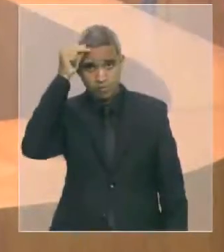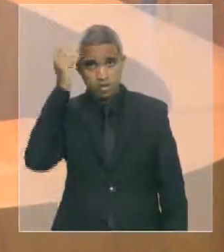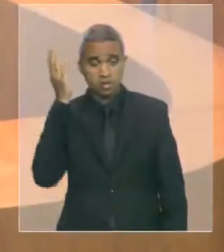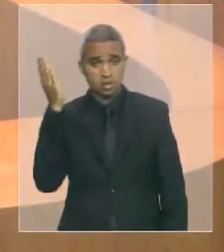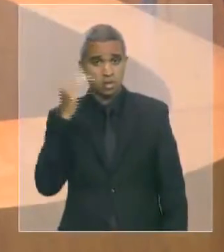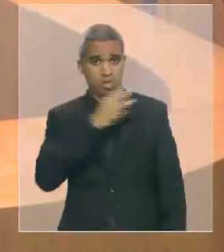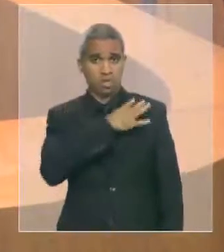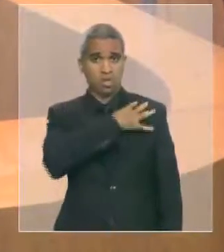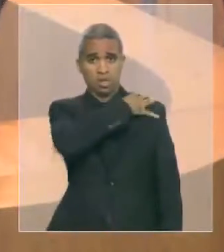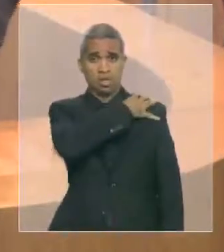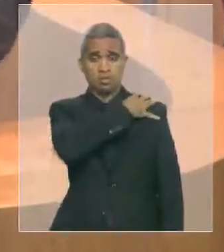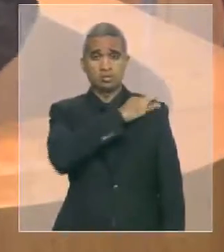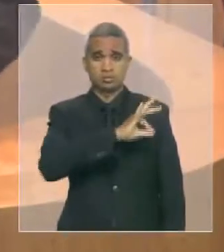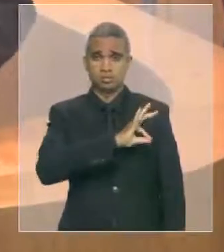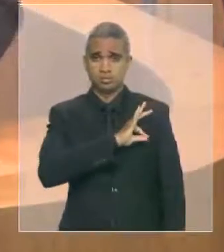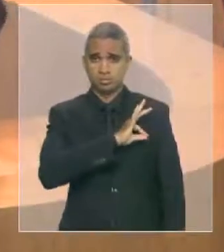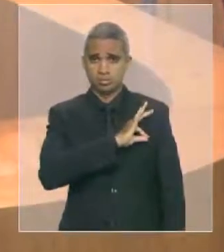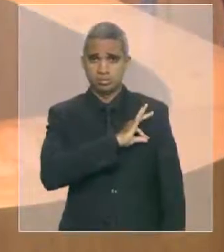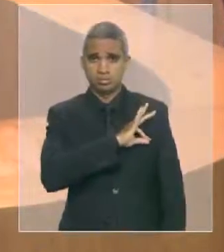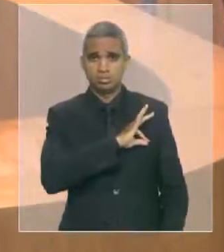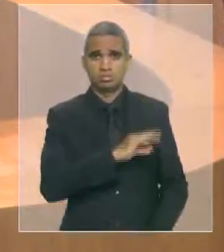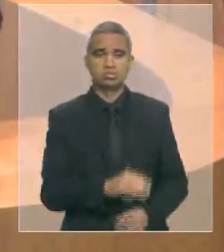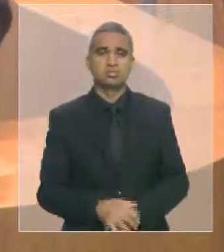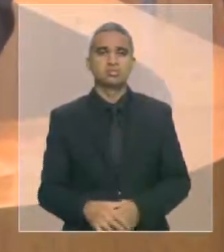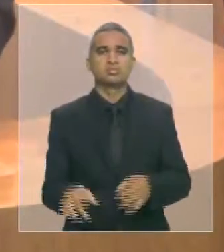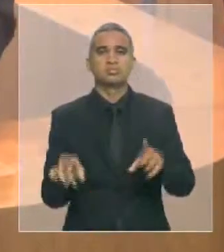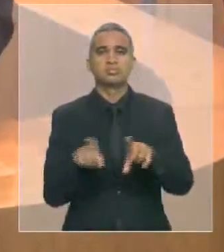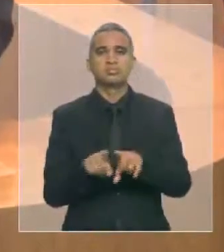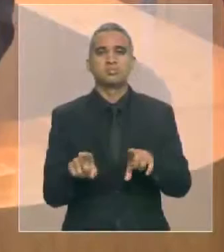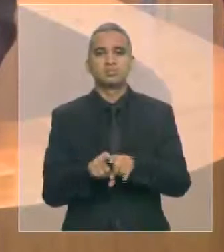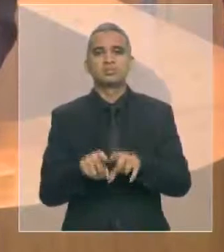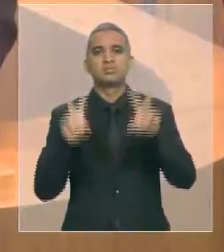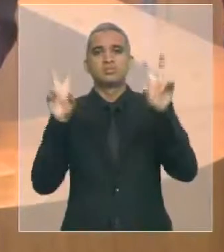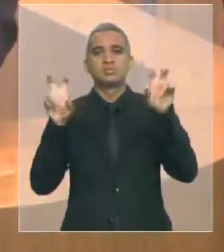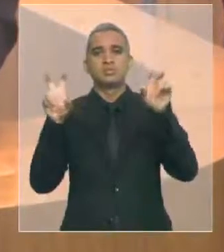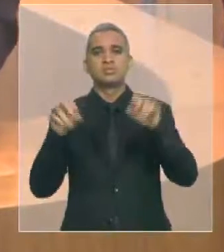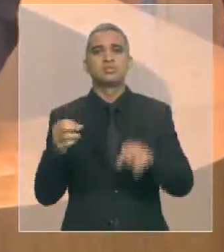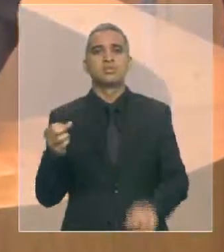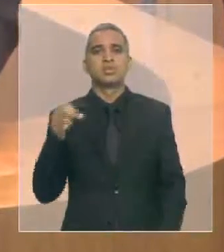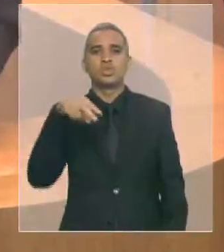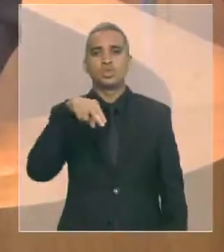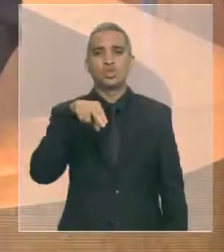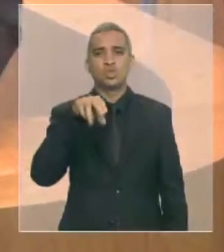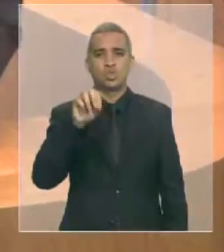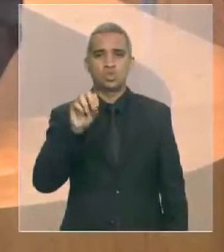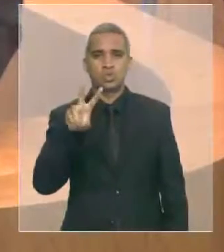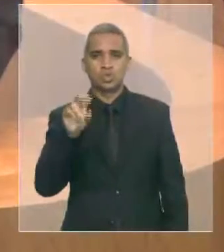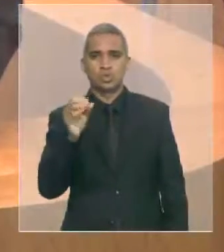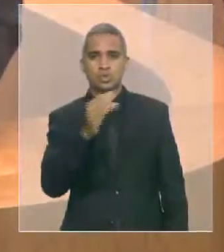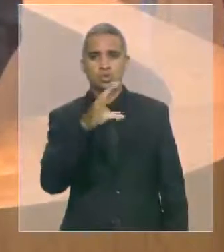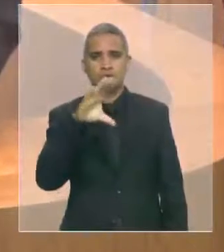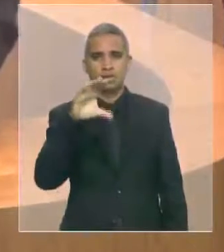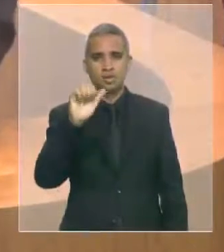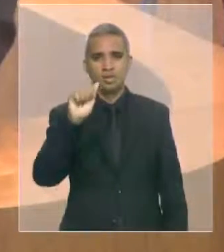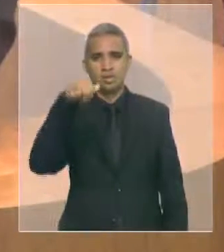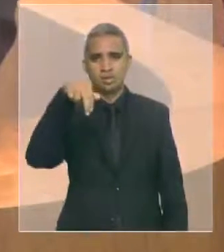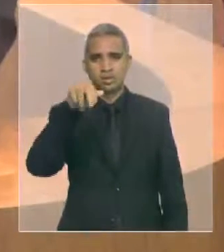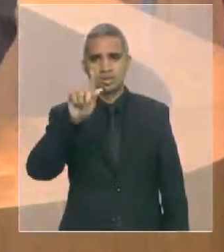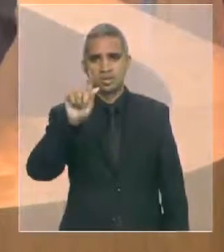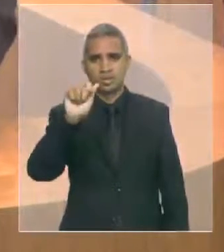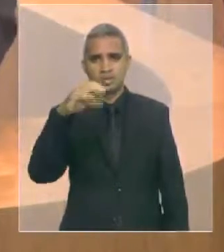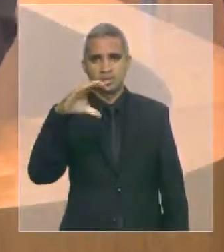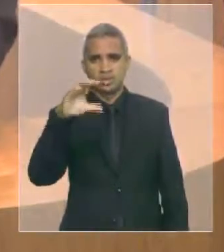falar sobre o nosso novo cangaço, sobre as quadrinhas que aterrorizam o Estado, mas que nós temos também o COSAR,